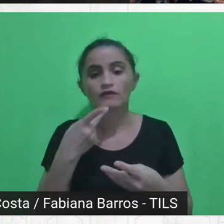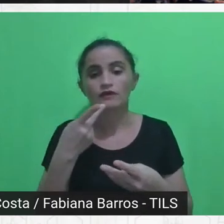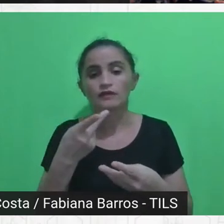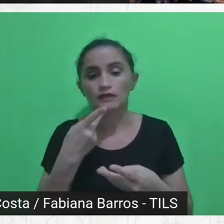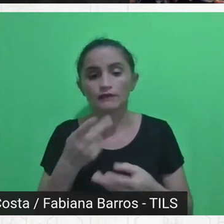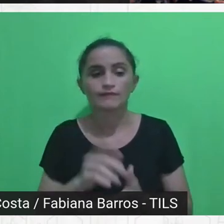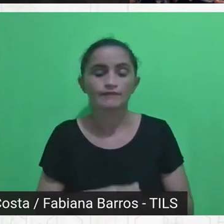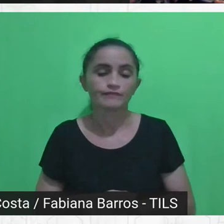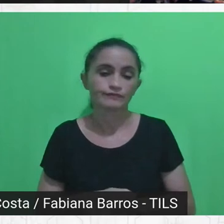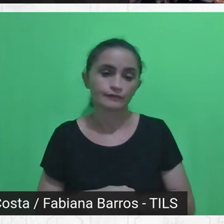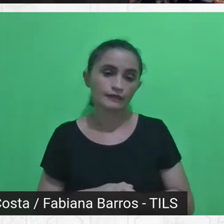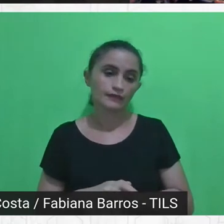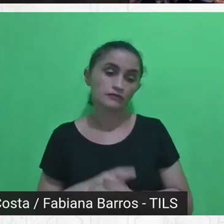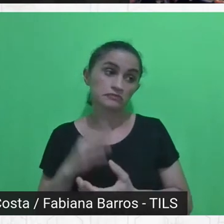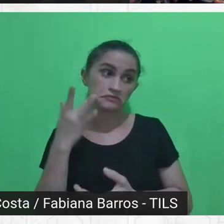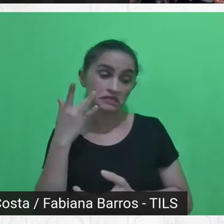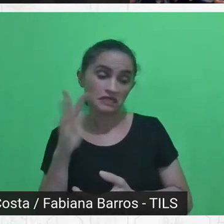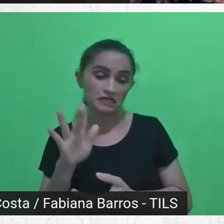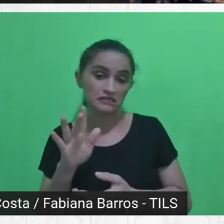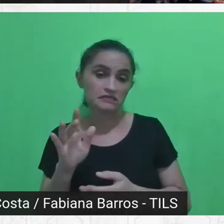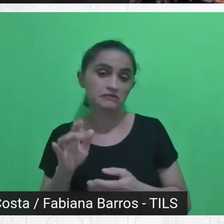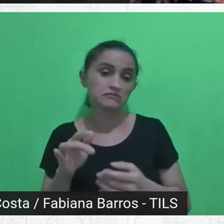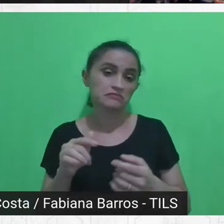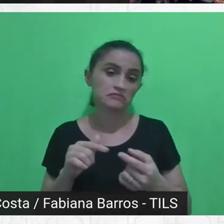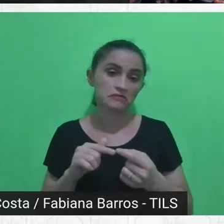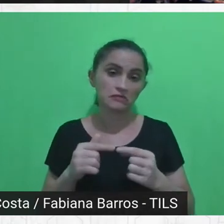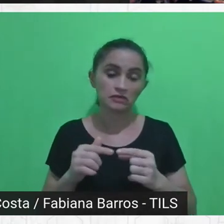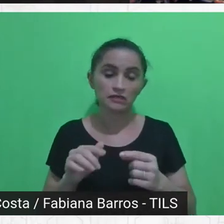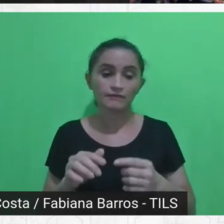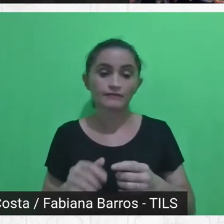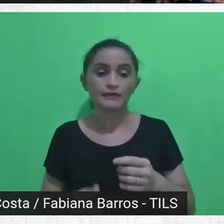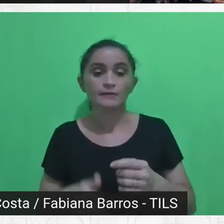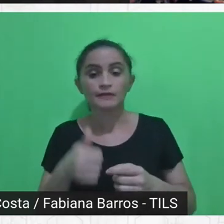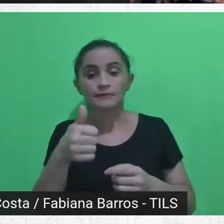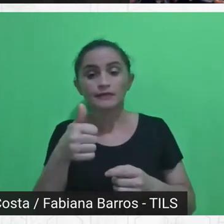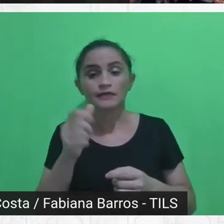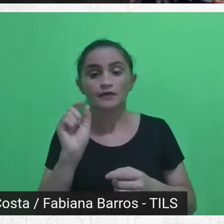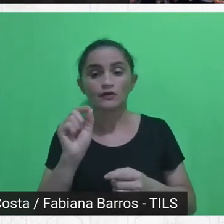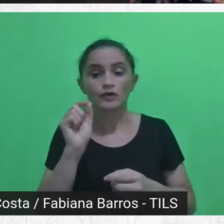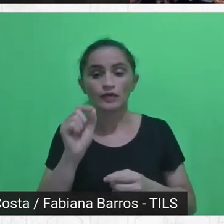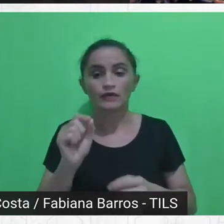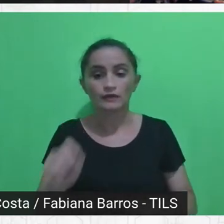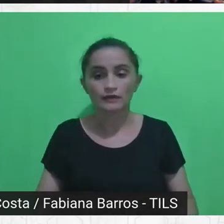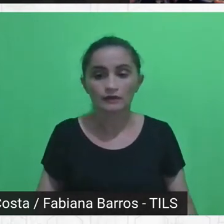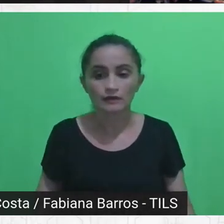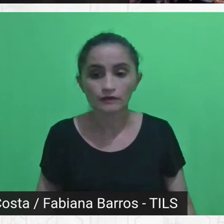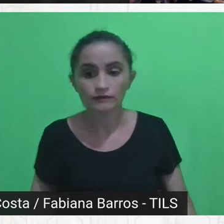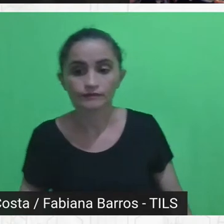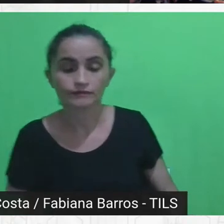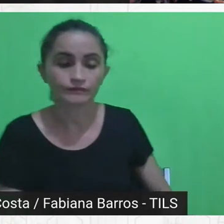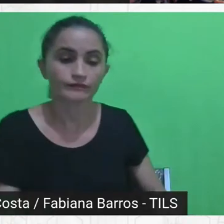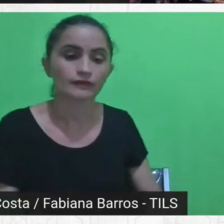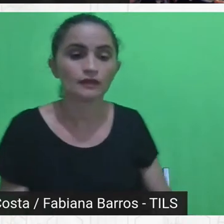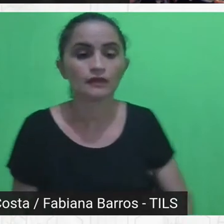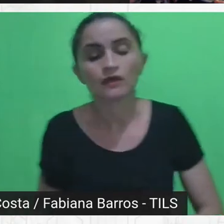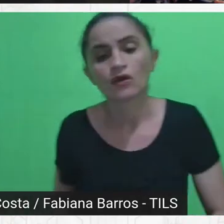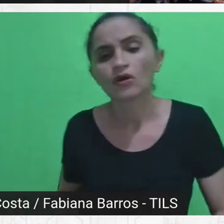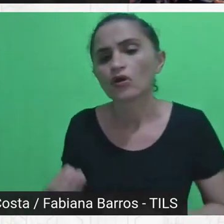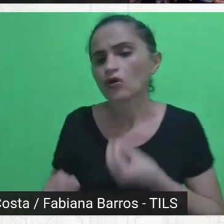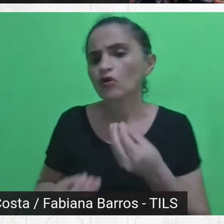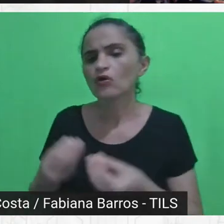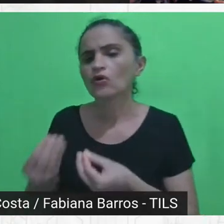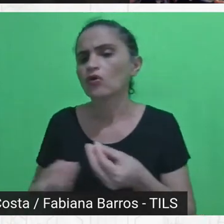conversa. mas a primeira delas é a questão da... do como é que funciona a residência. Então, assim,